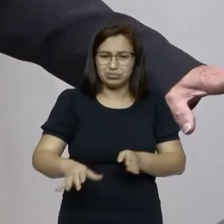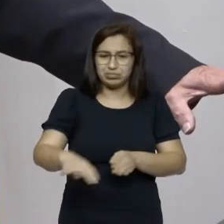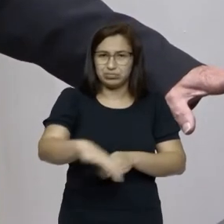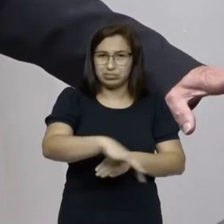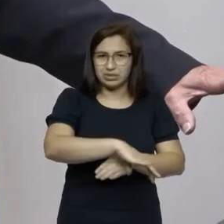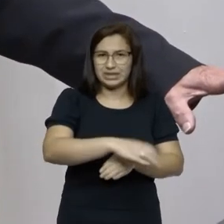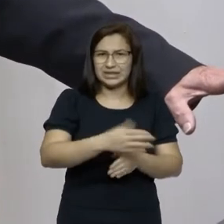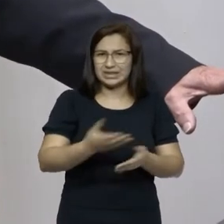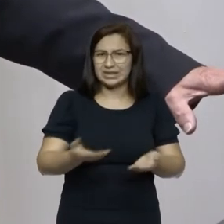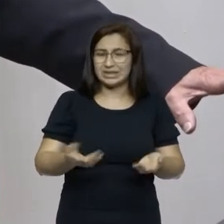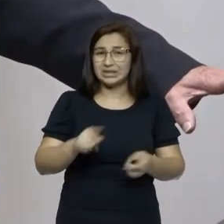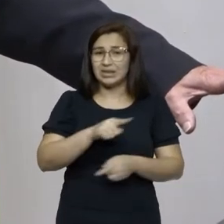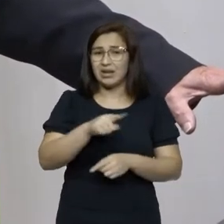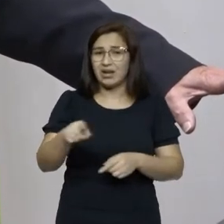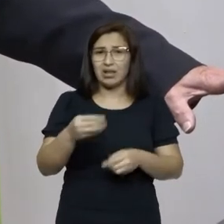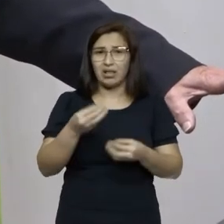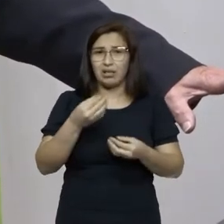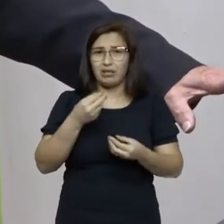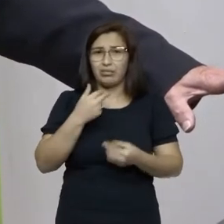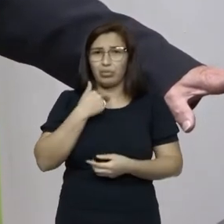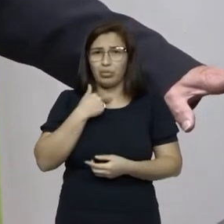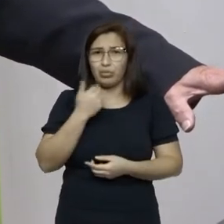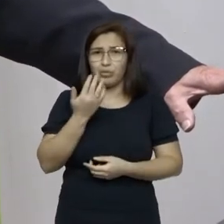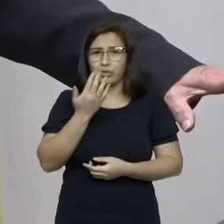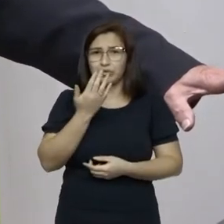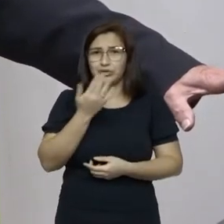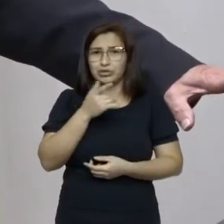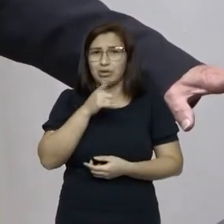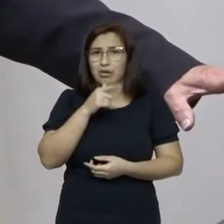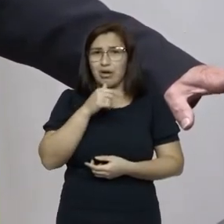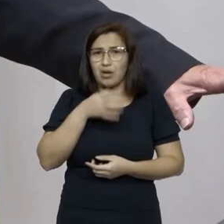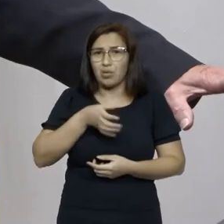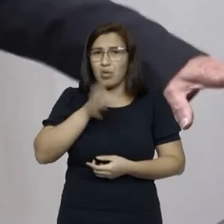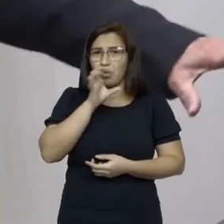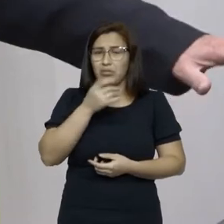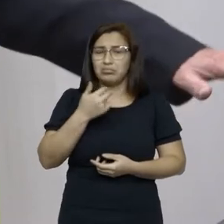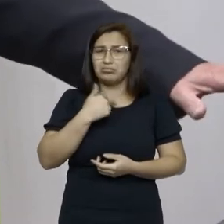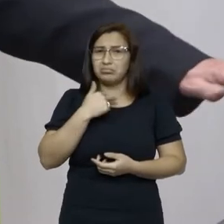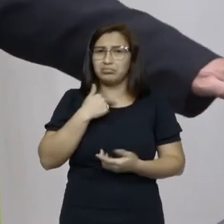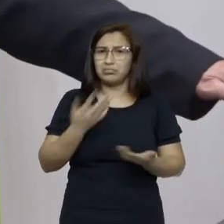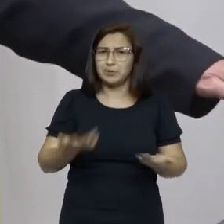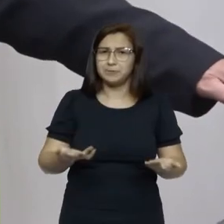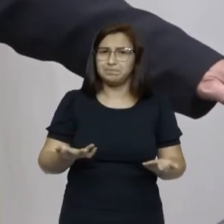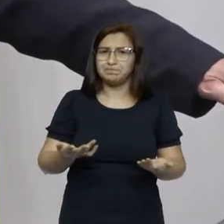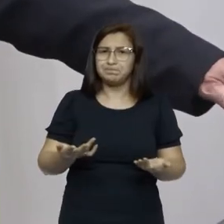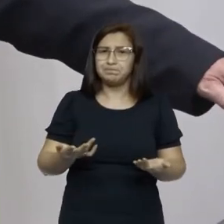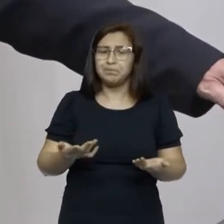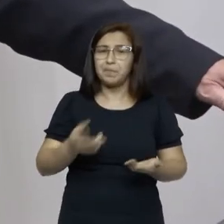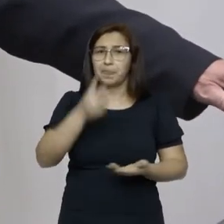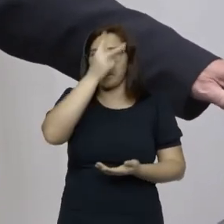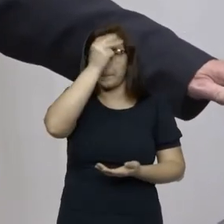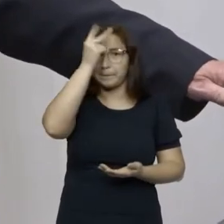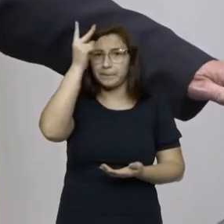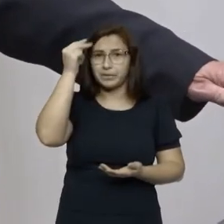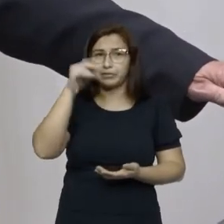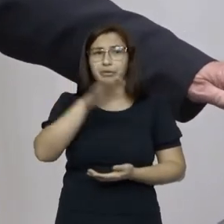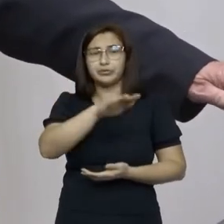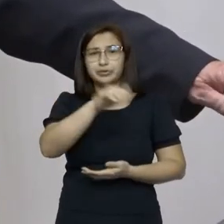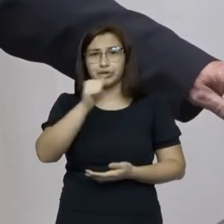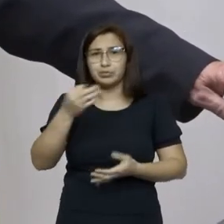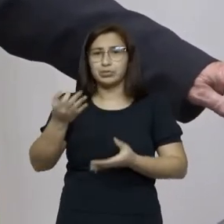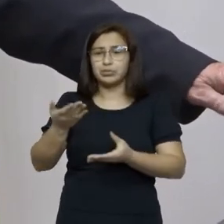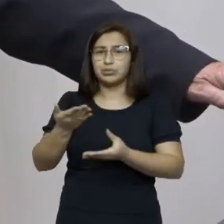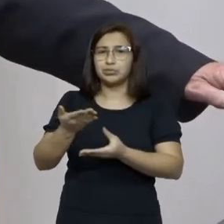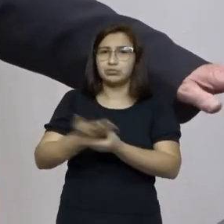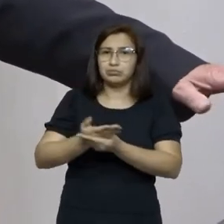então as comunidades não põem nem bebê estou respondendo o processo o Nene hoje o prefeito está sendo chamado à justiça